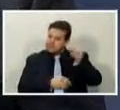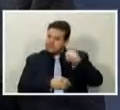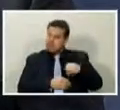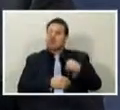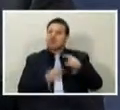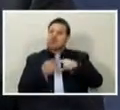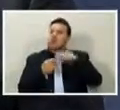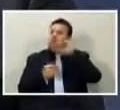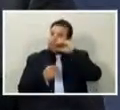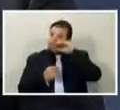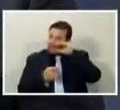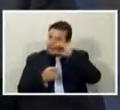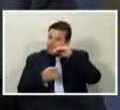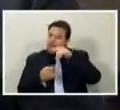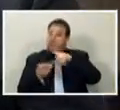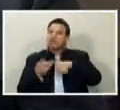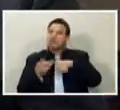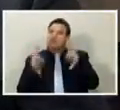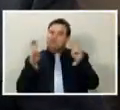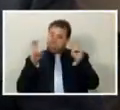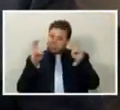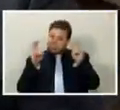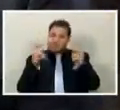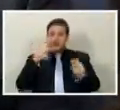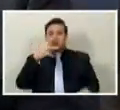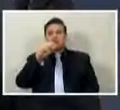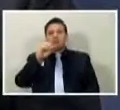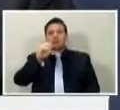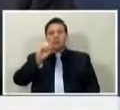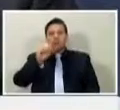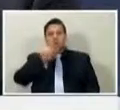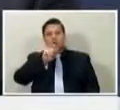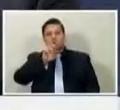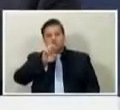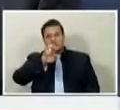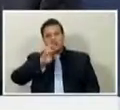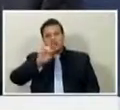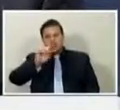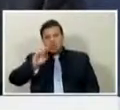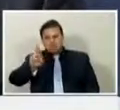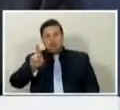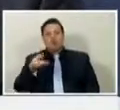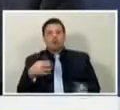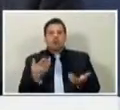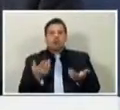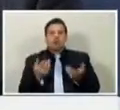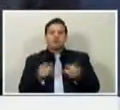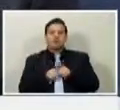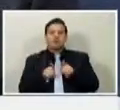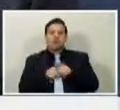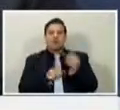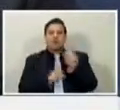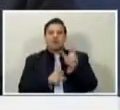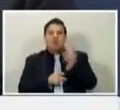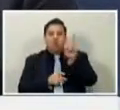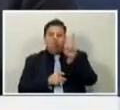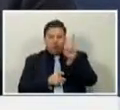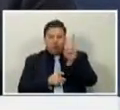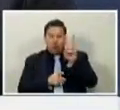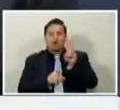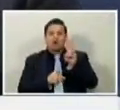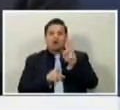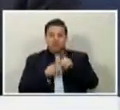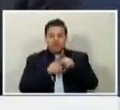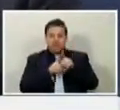dos funcionários, a respeito do polo gerador da área, apesar do valor, até da alienação que vai